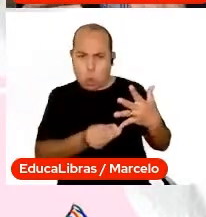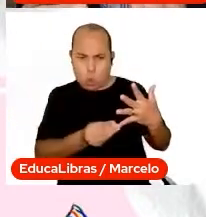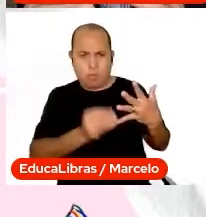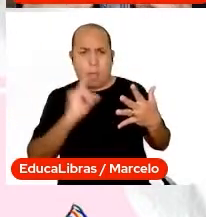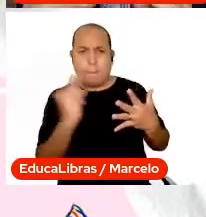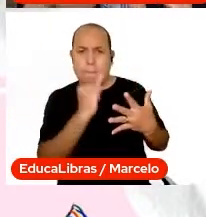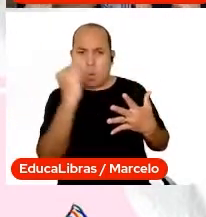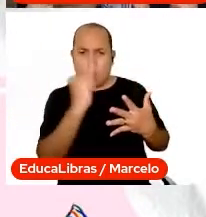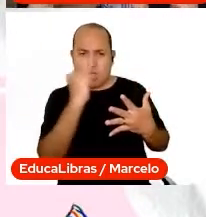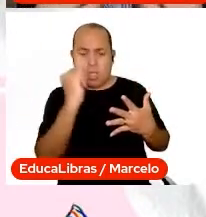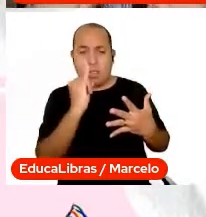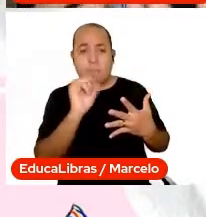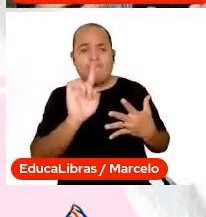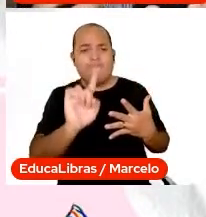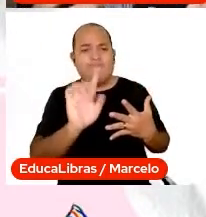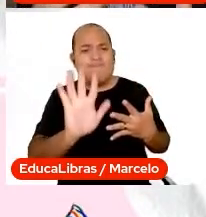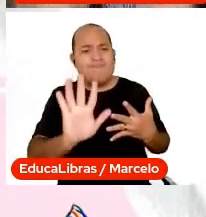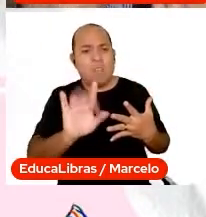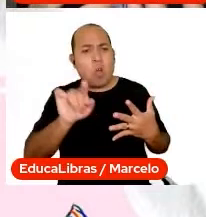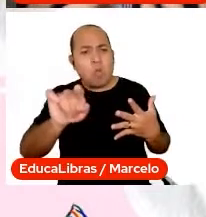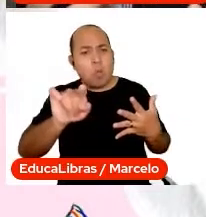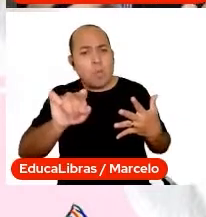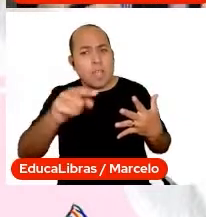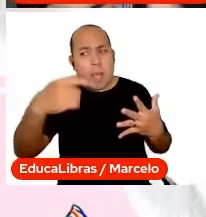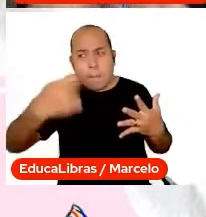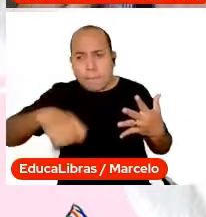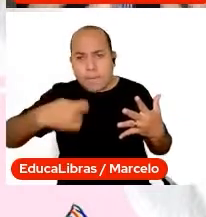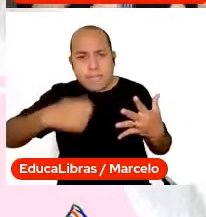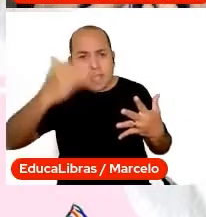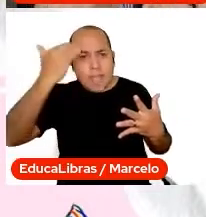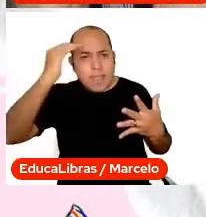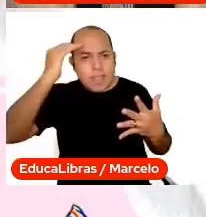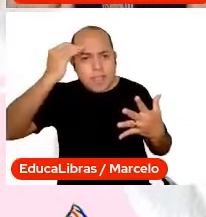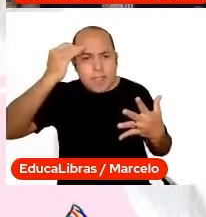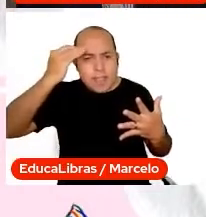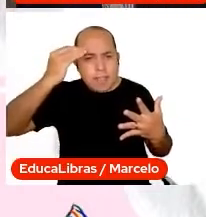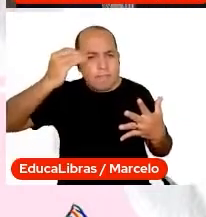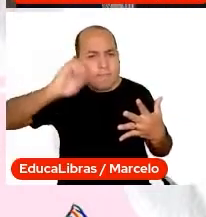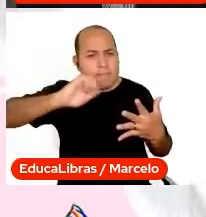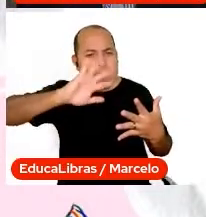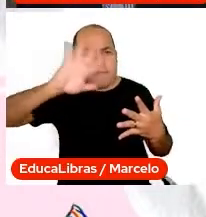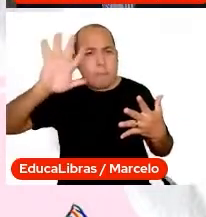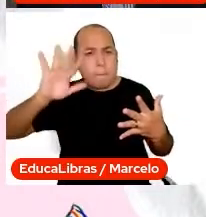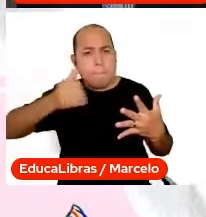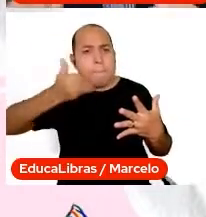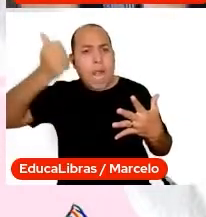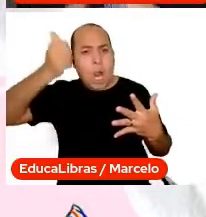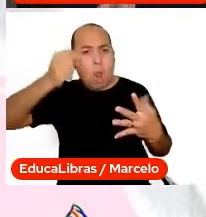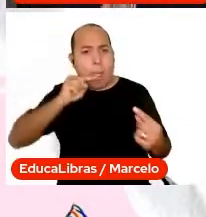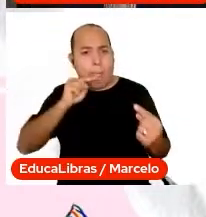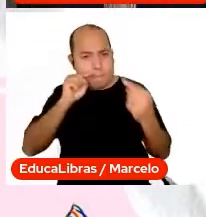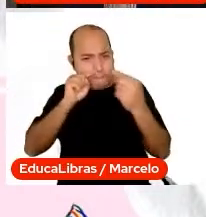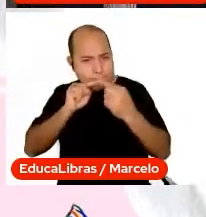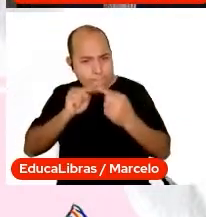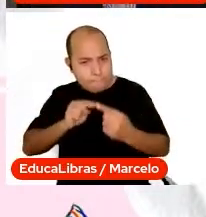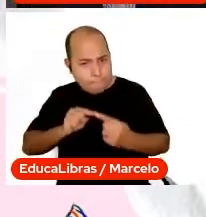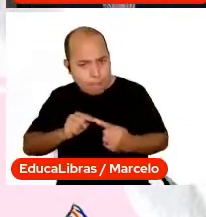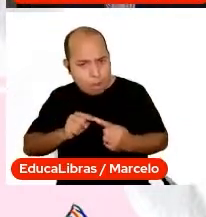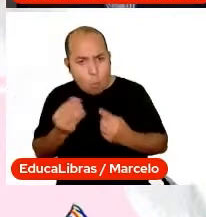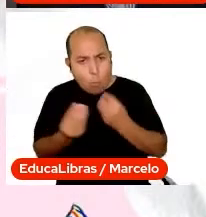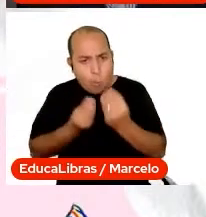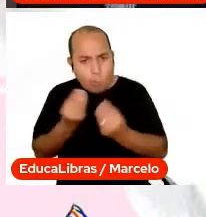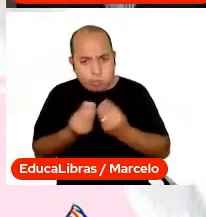é aquele que você realmente precisa entender, compreender e aplicar na prática. Veja que a Declaração